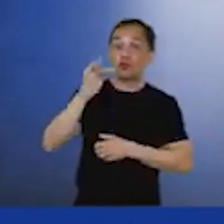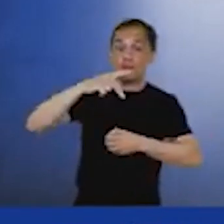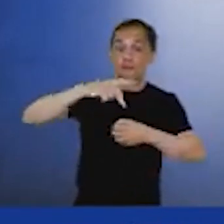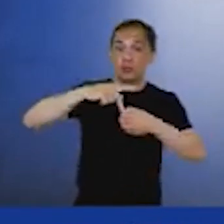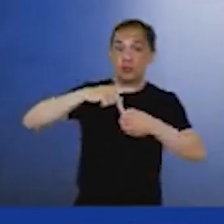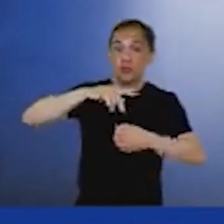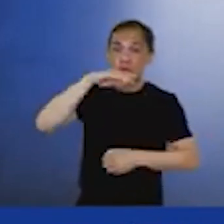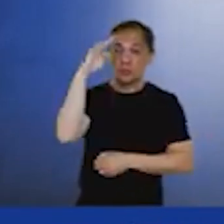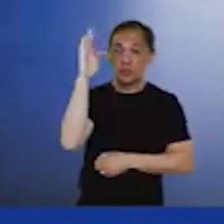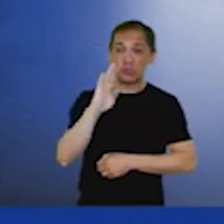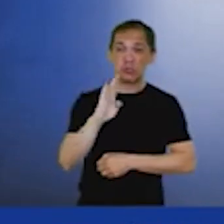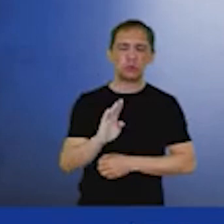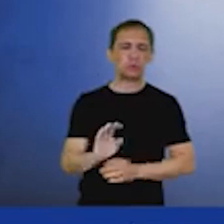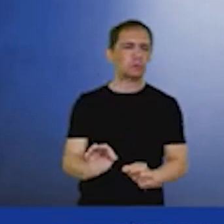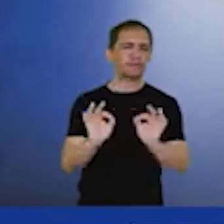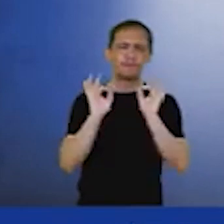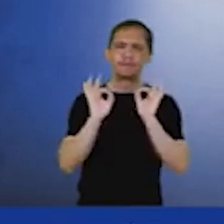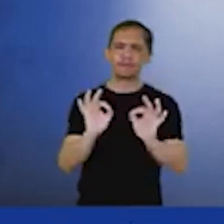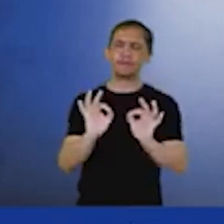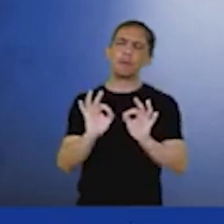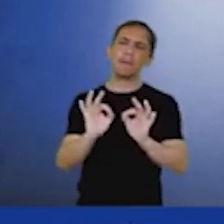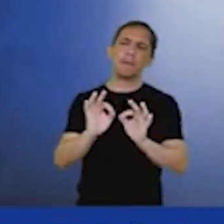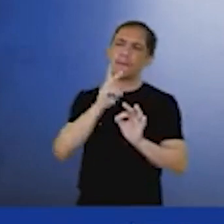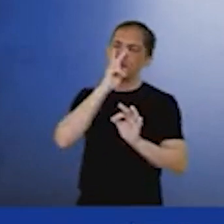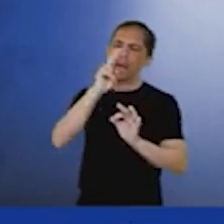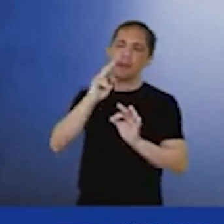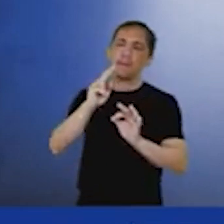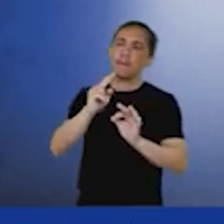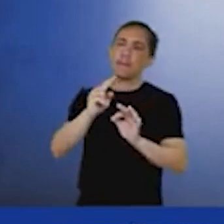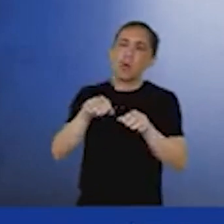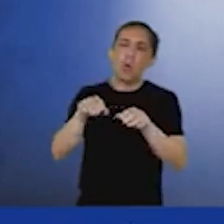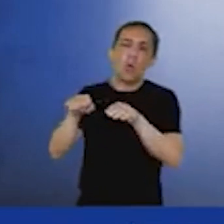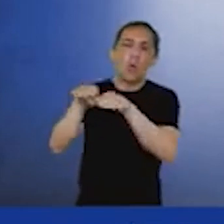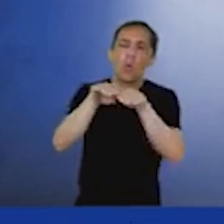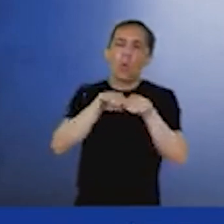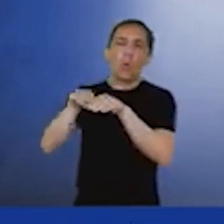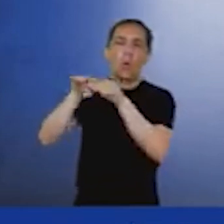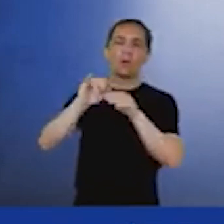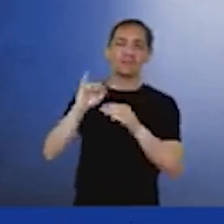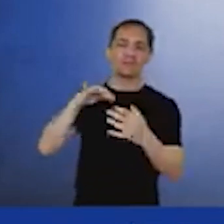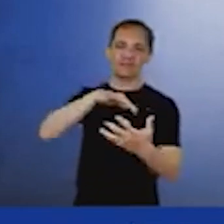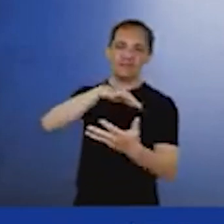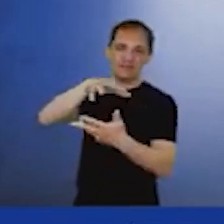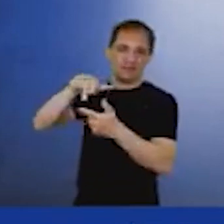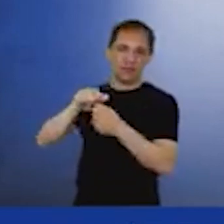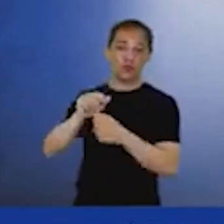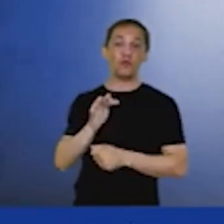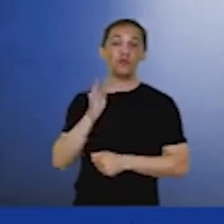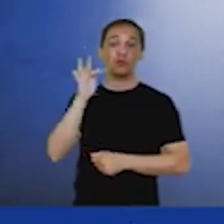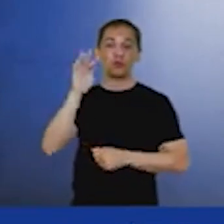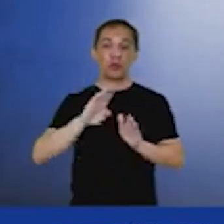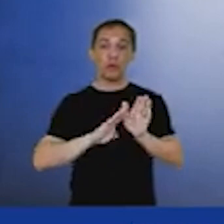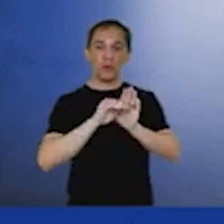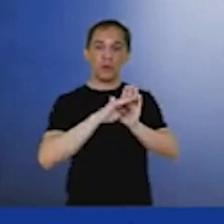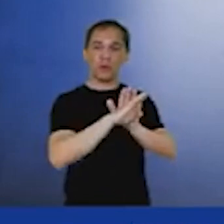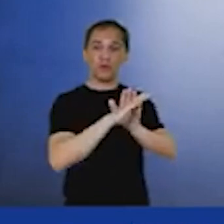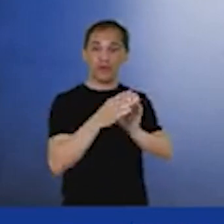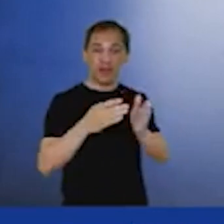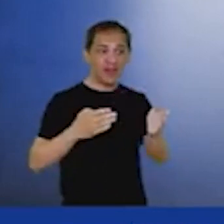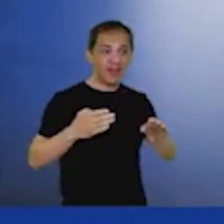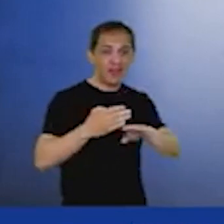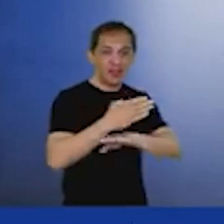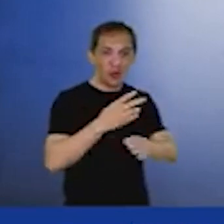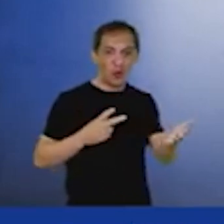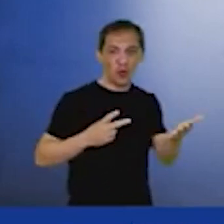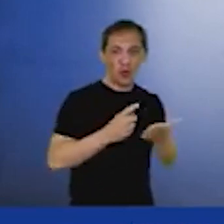internacional. Então, quando você for para a Bolsa comprar petróleo no futuro, o Ardeng gosta muito de usar essa